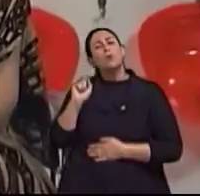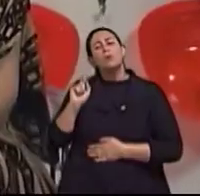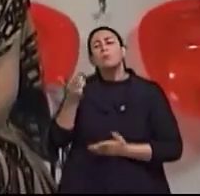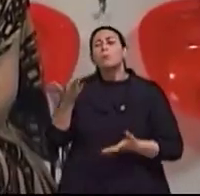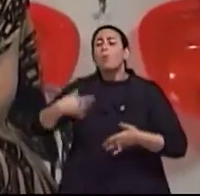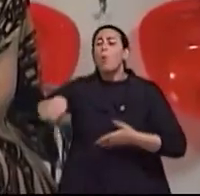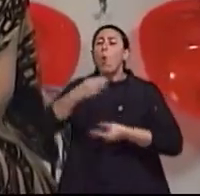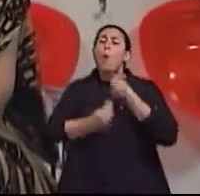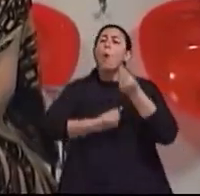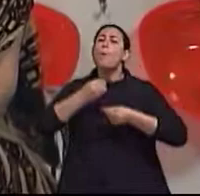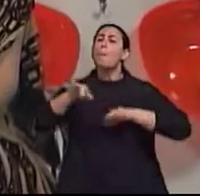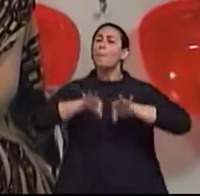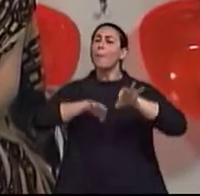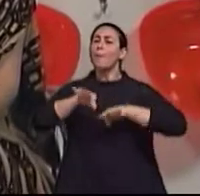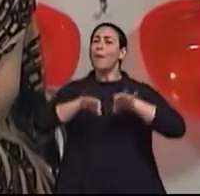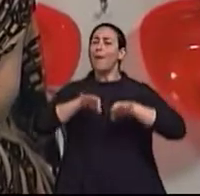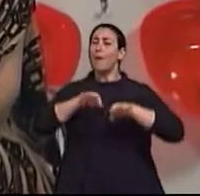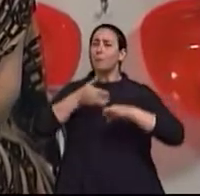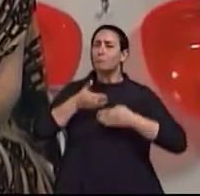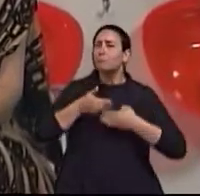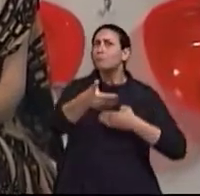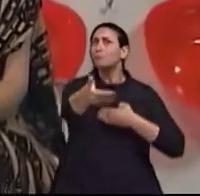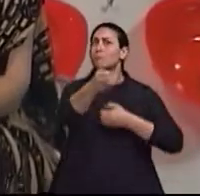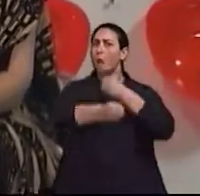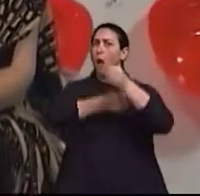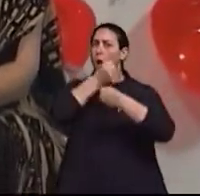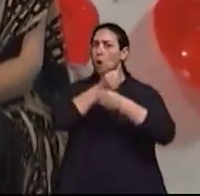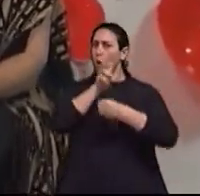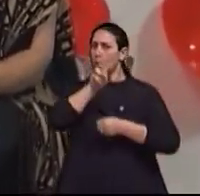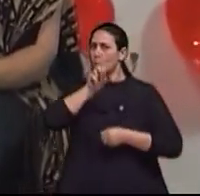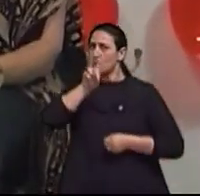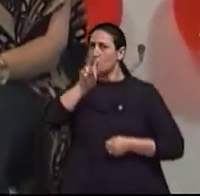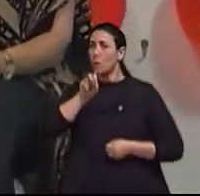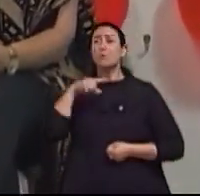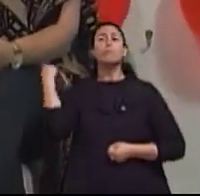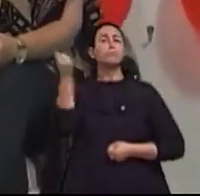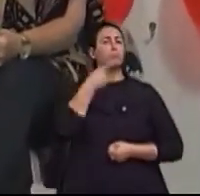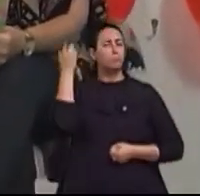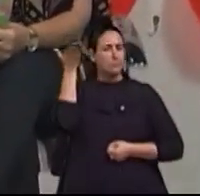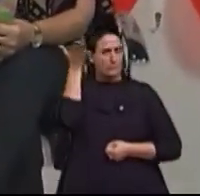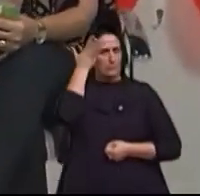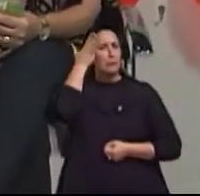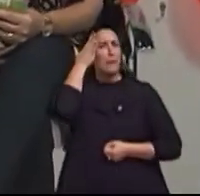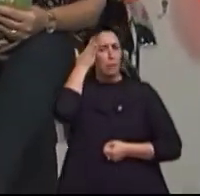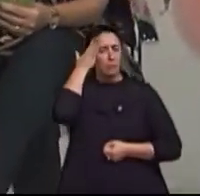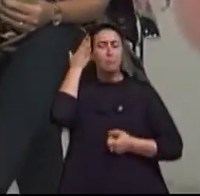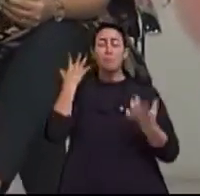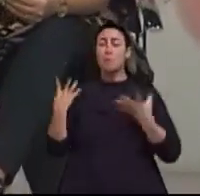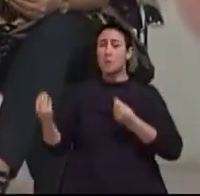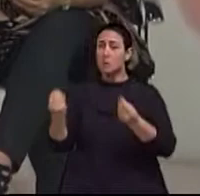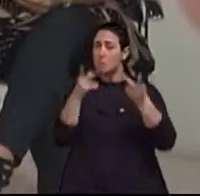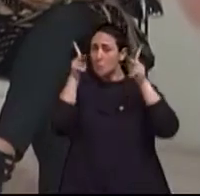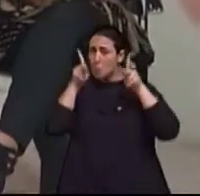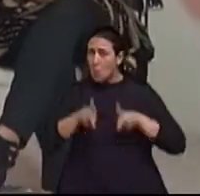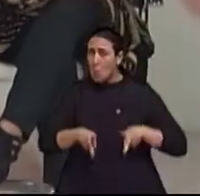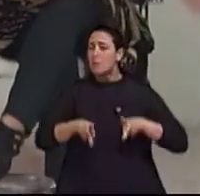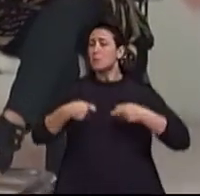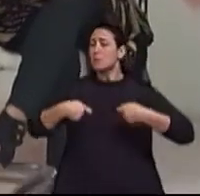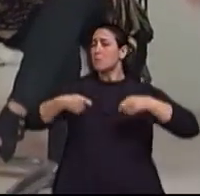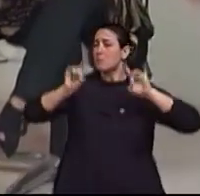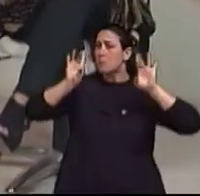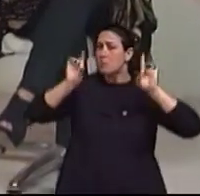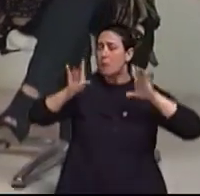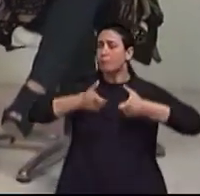2050, onde o número de idosos aumenta, onde a gente sabe que pessoas com necessidades especiais também aumentam.